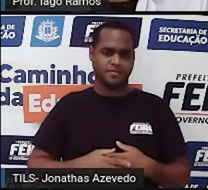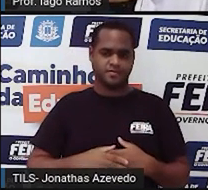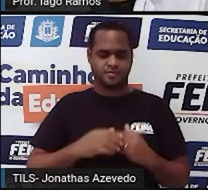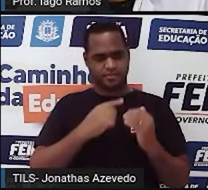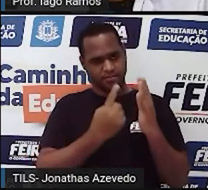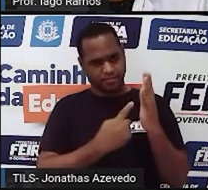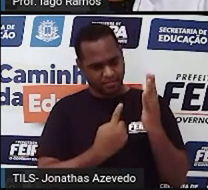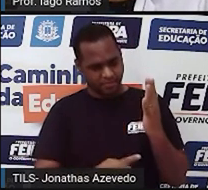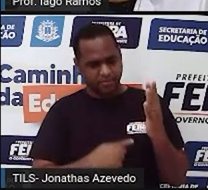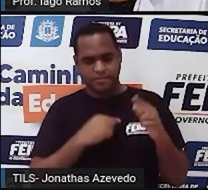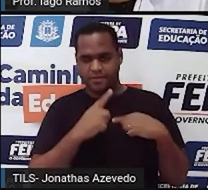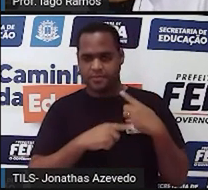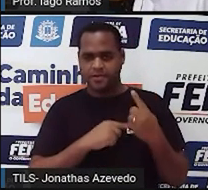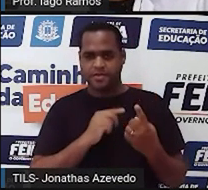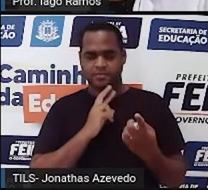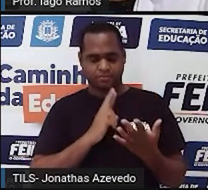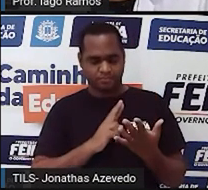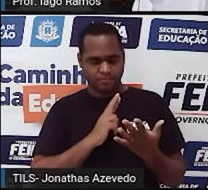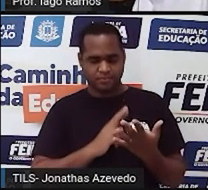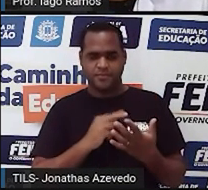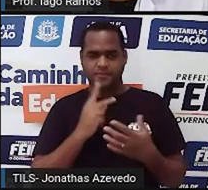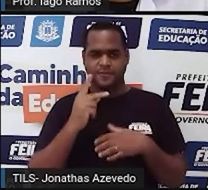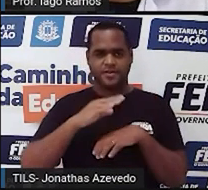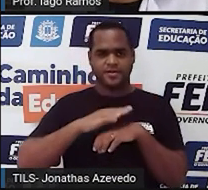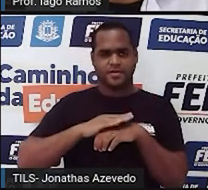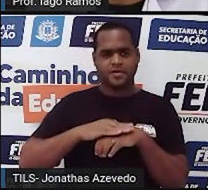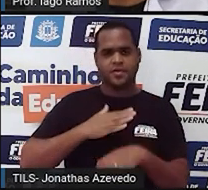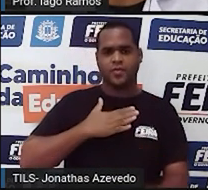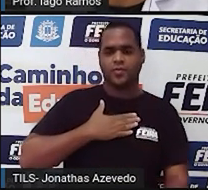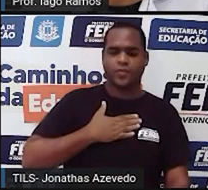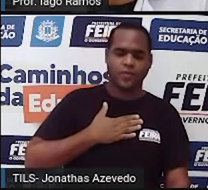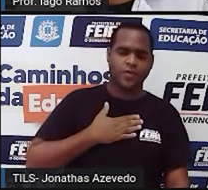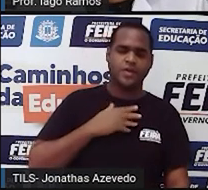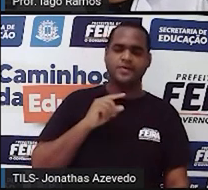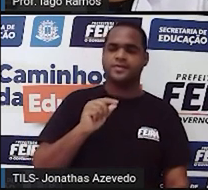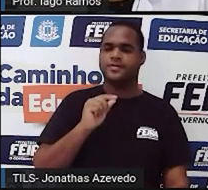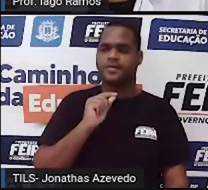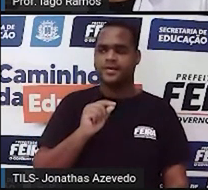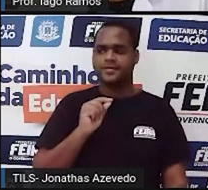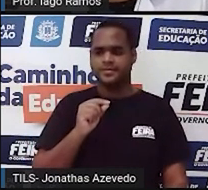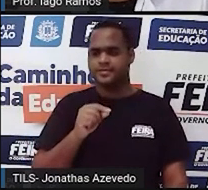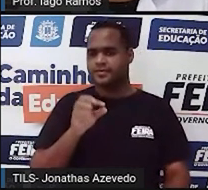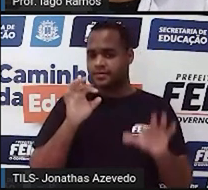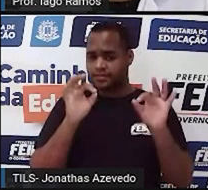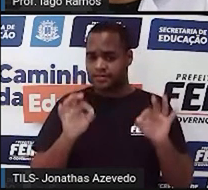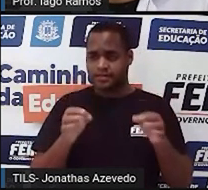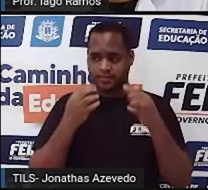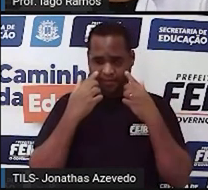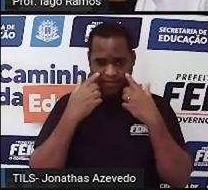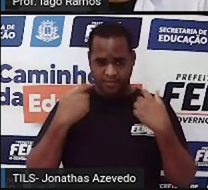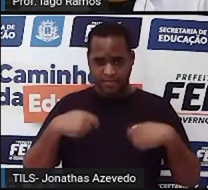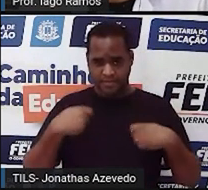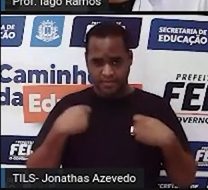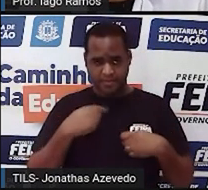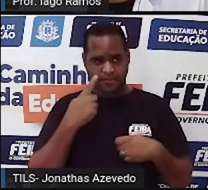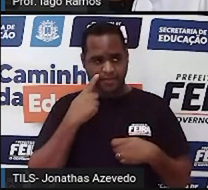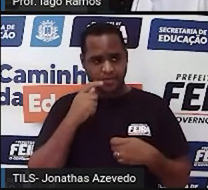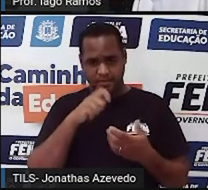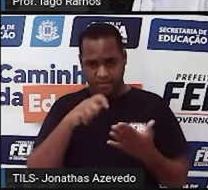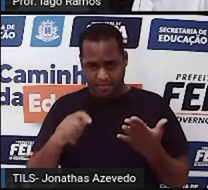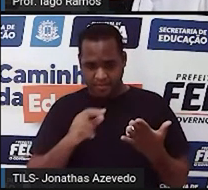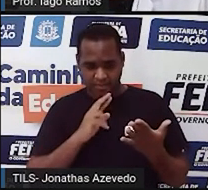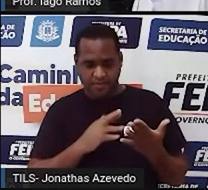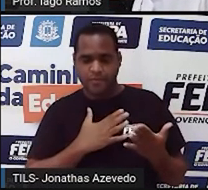depois e escreve o que você mais gostou nessa aula porque quando você precisa escrever o que mais você gostou